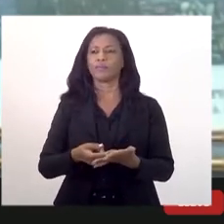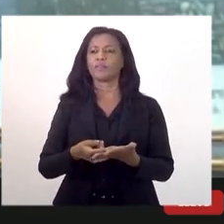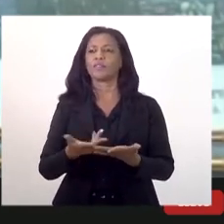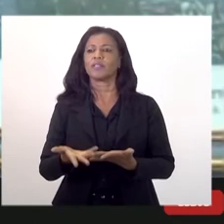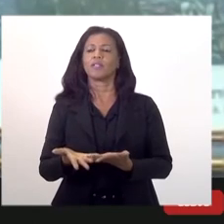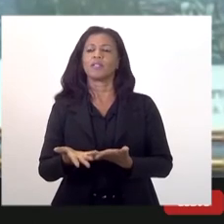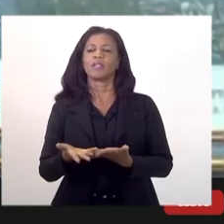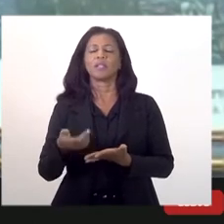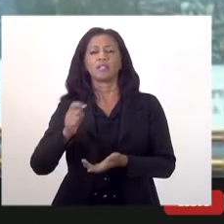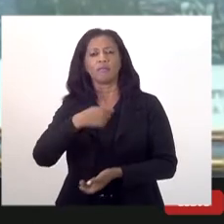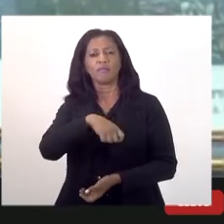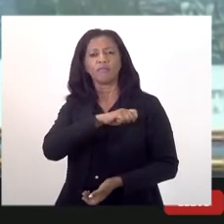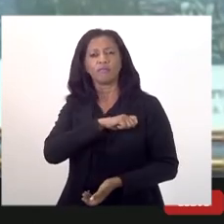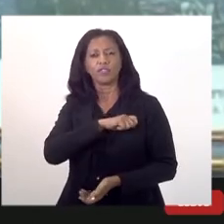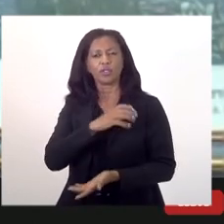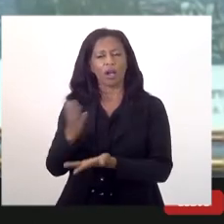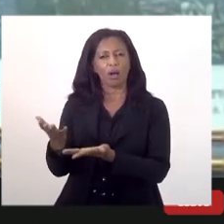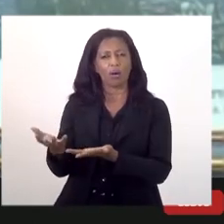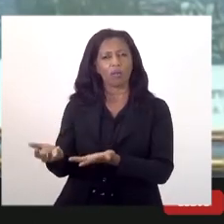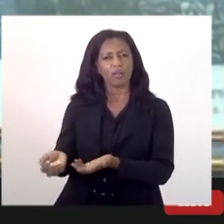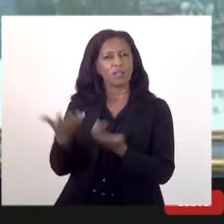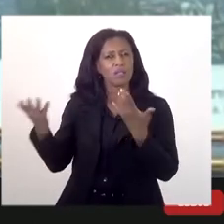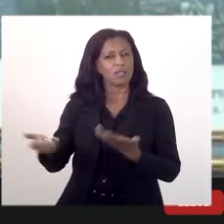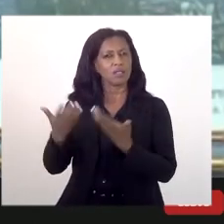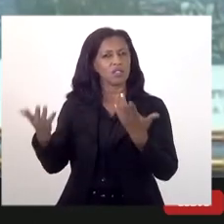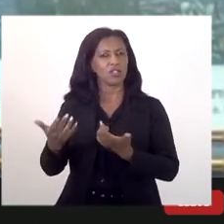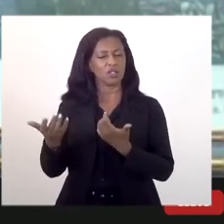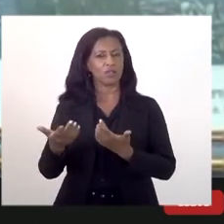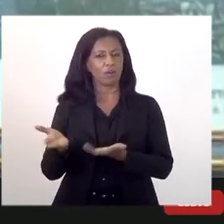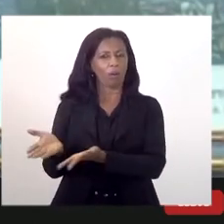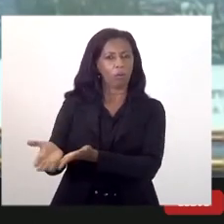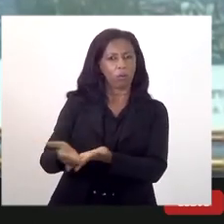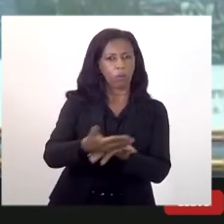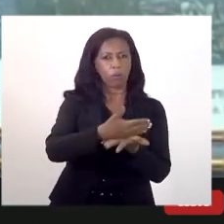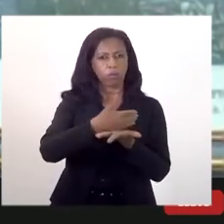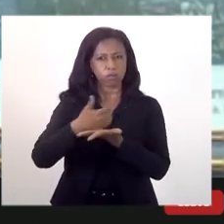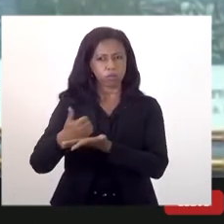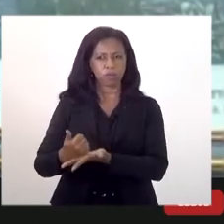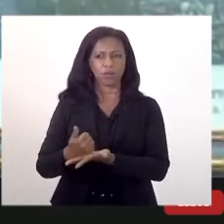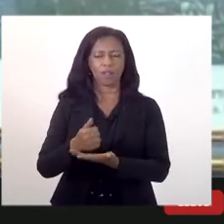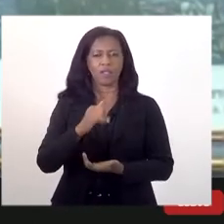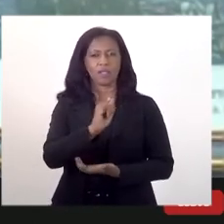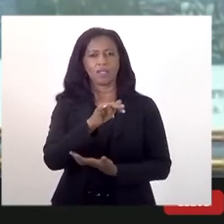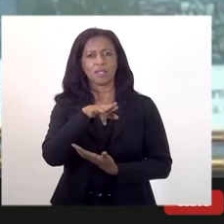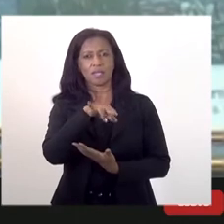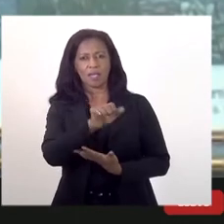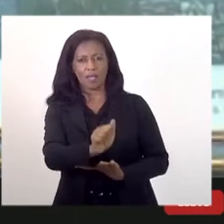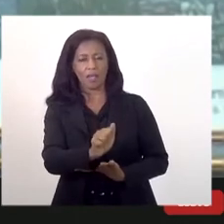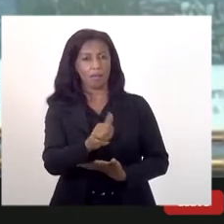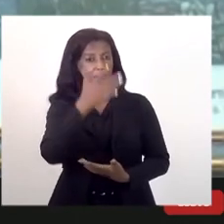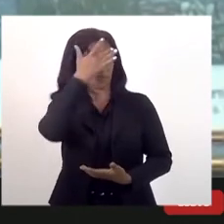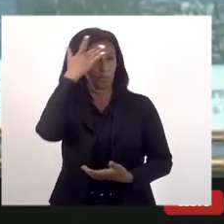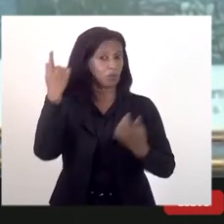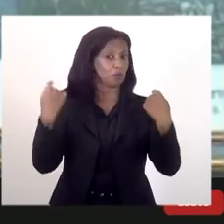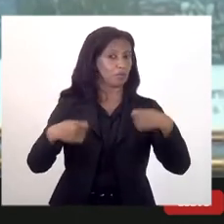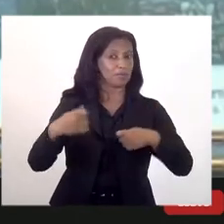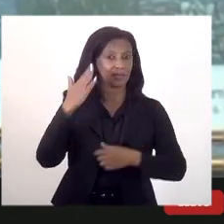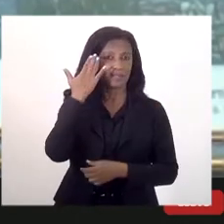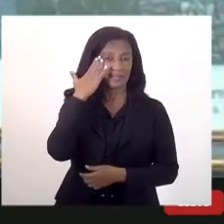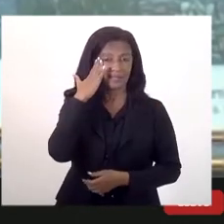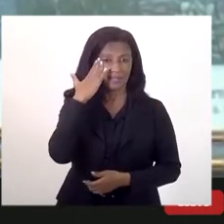os incentivos fiscais que fazem a gente ter uma arrecadação baixa per capita de ICM. As pessoas precisam entender, e eu vou tentar